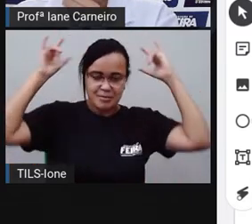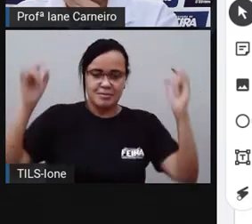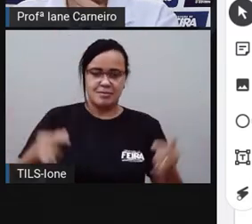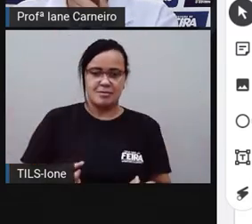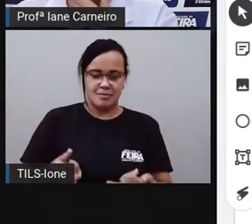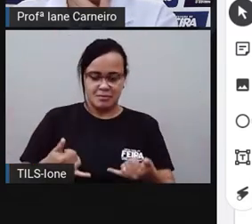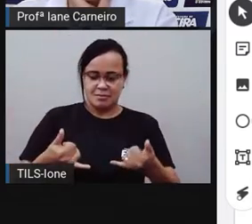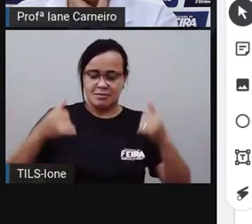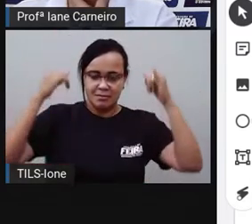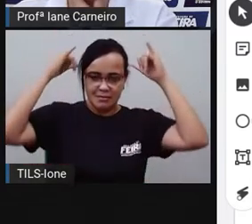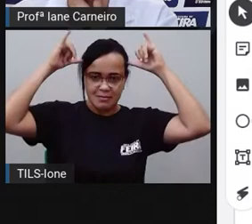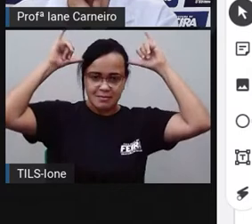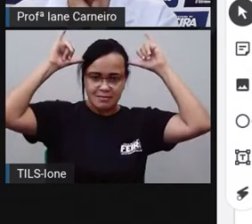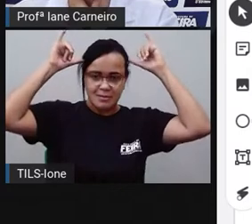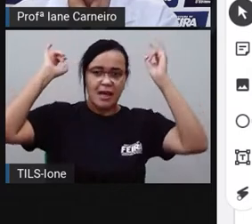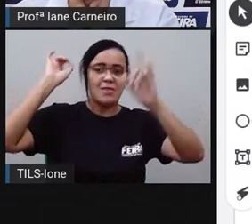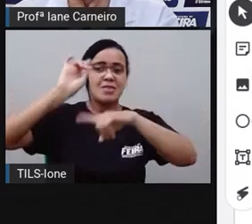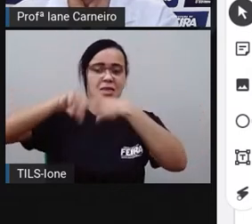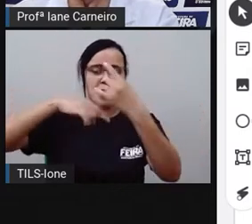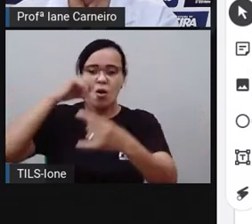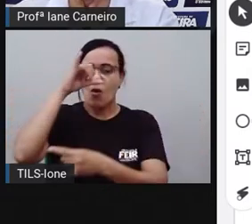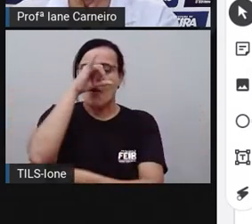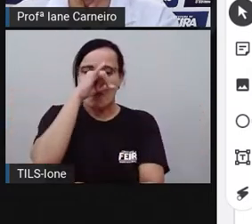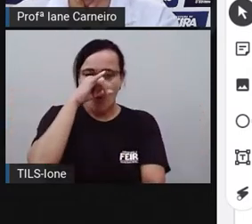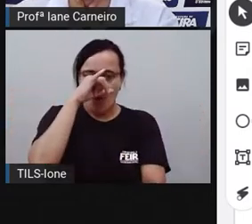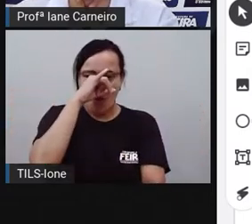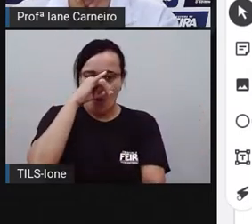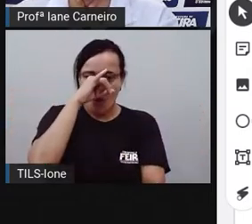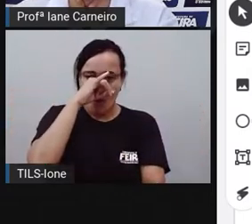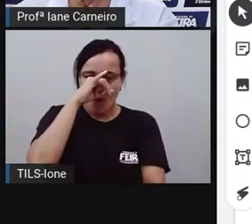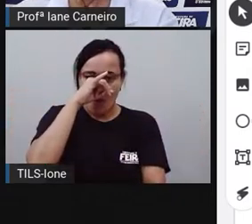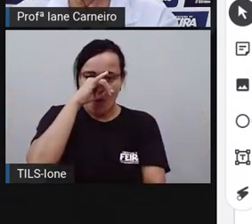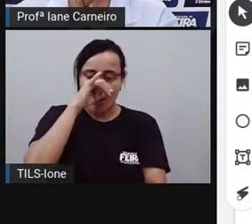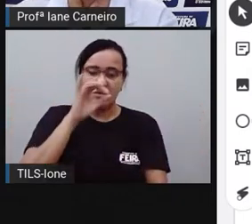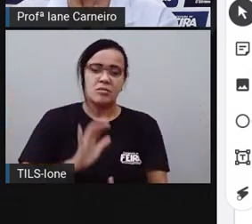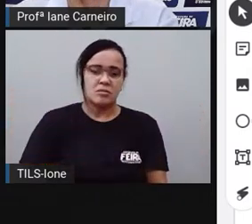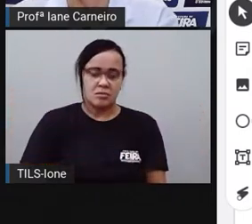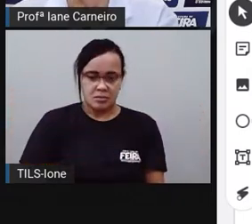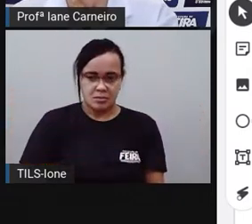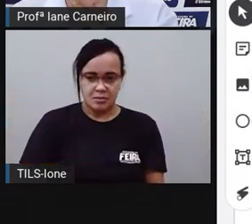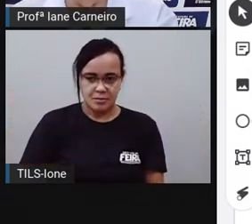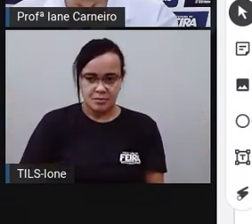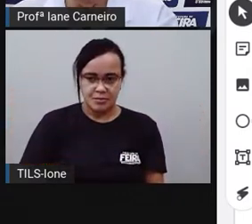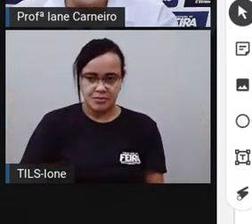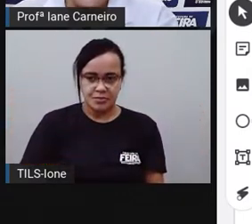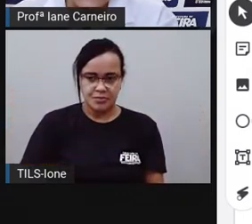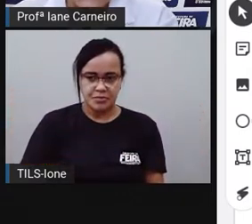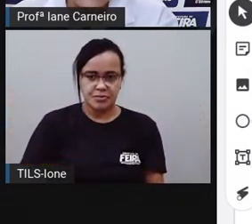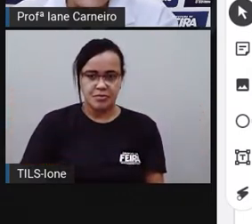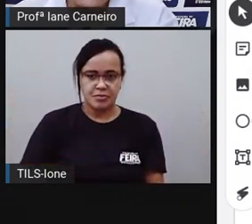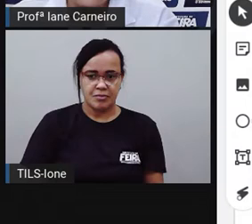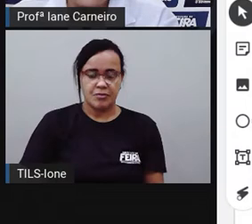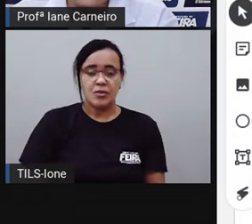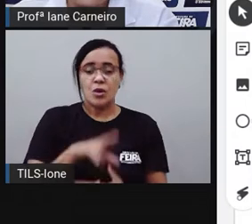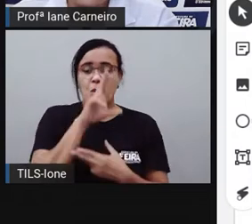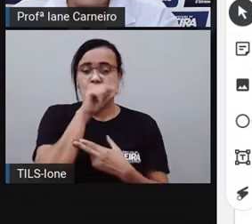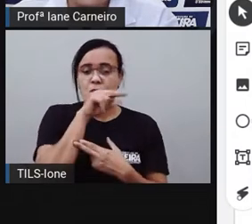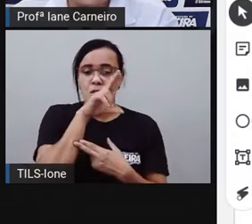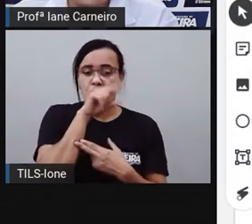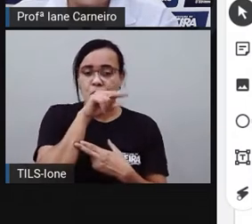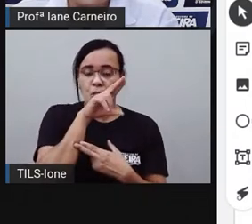Depois, o porco, o pato